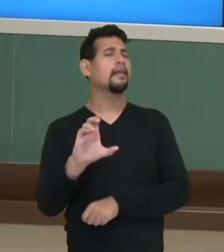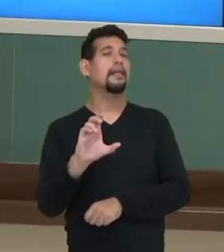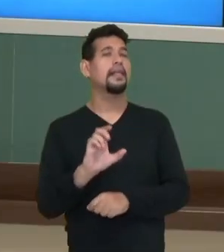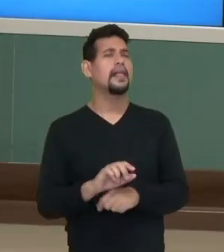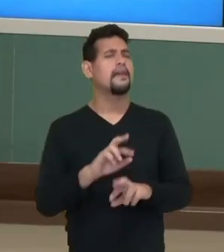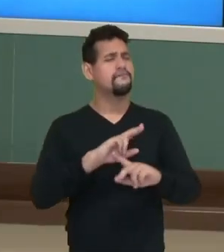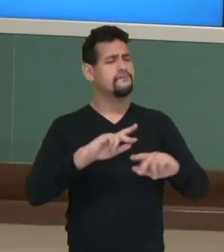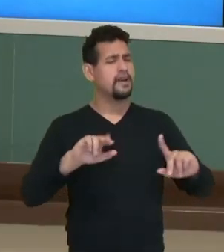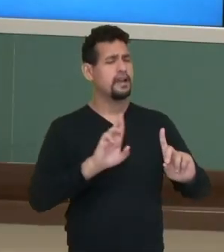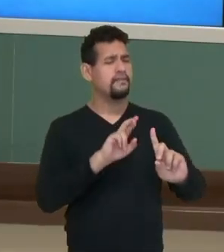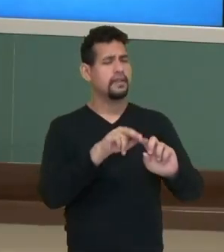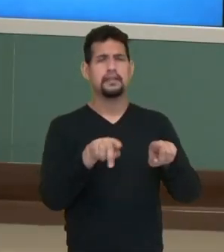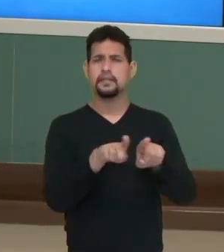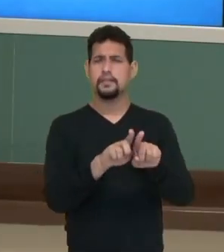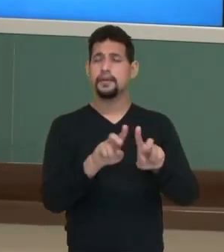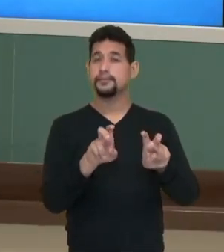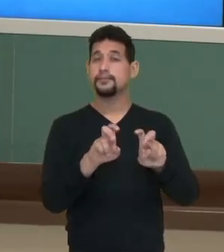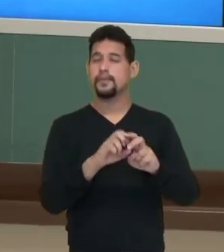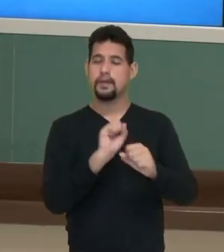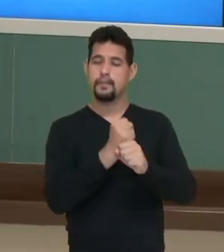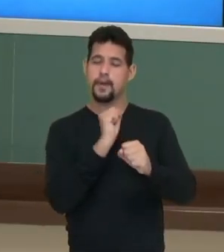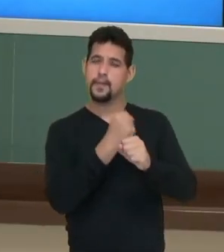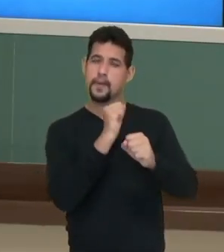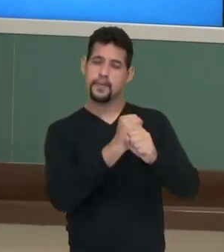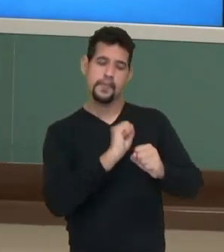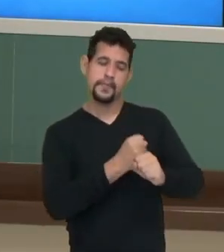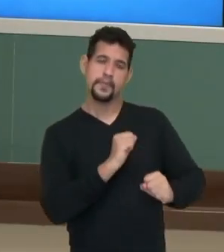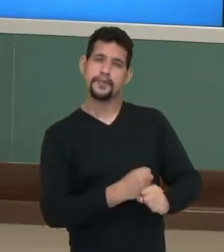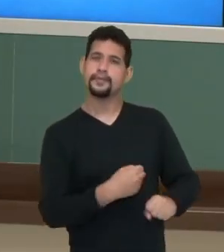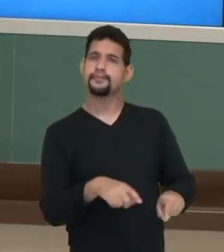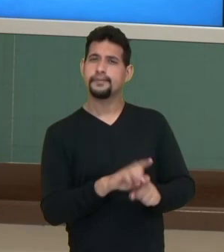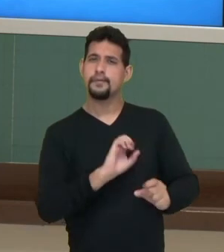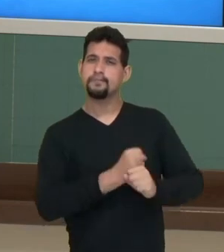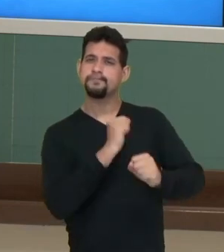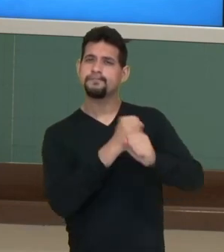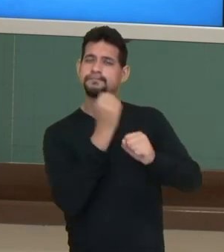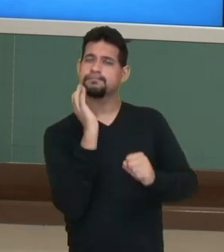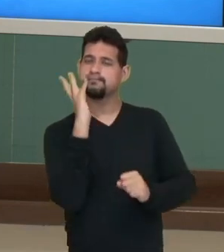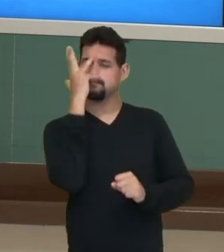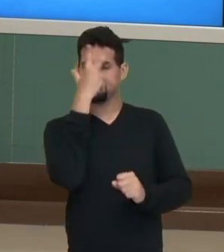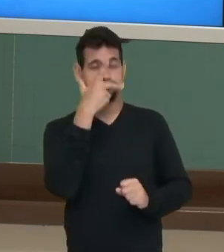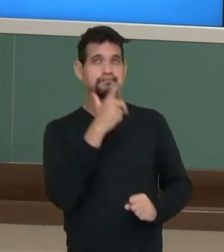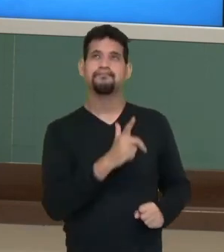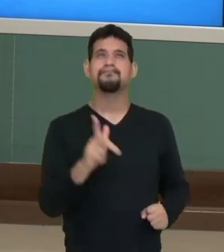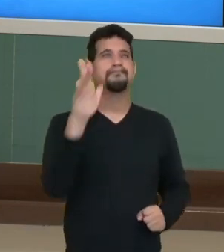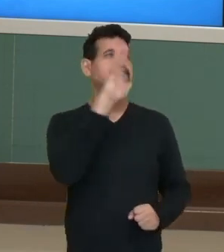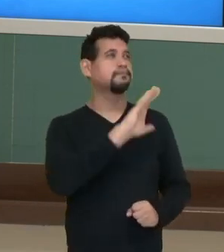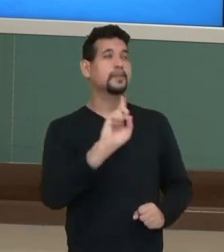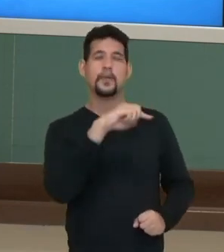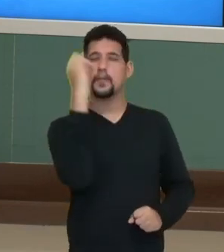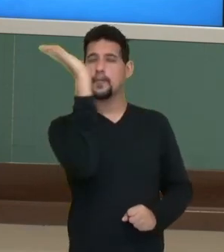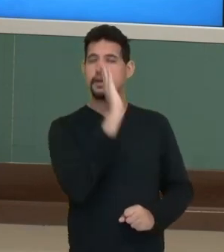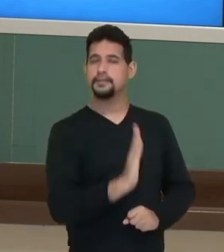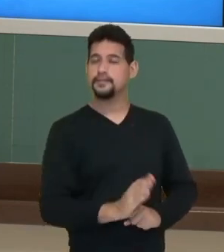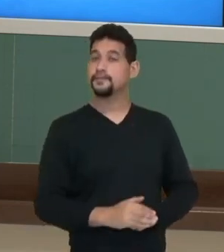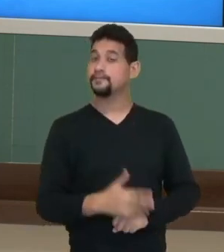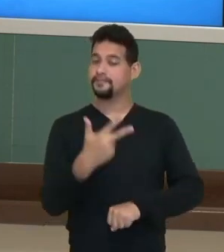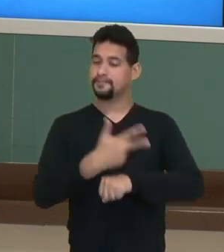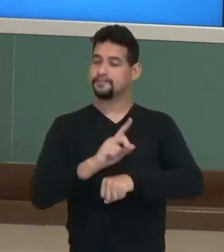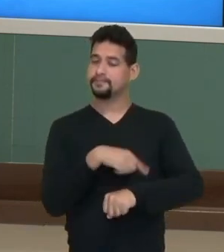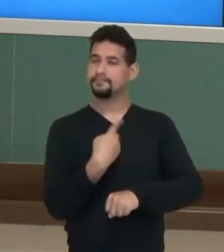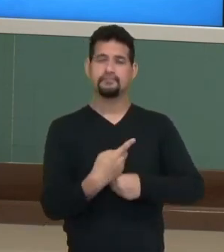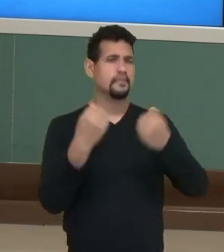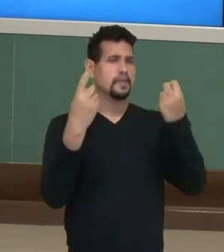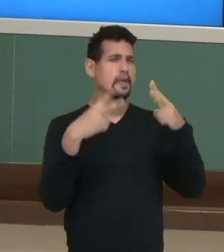muitas referências sobre construções que embelezam o nosso Brasil afora. Nesse vídeo,